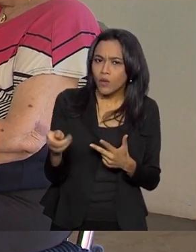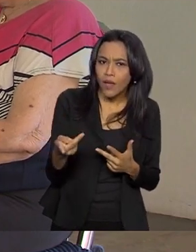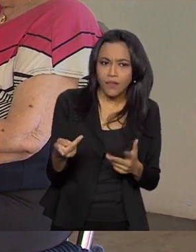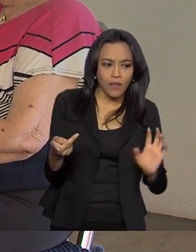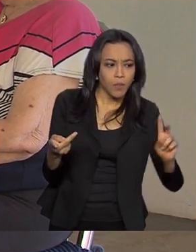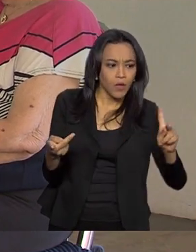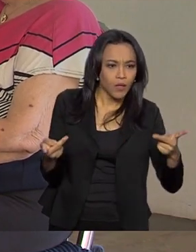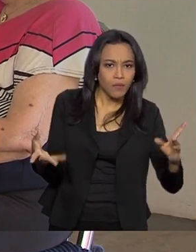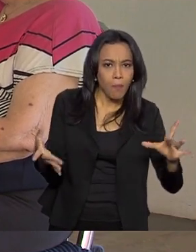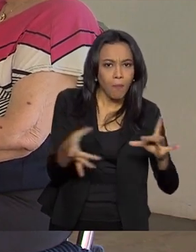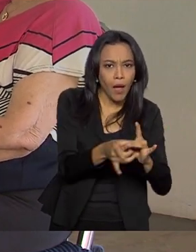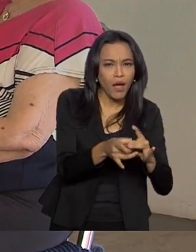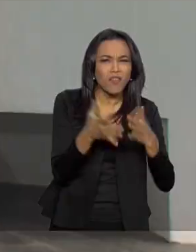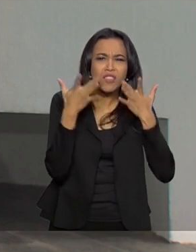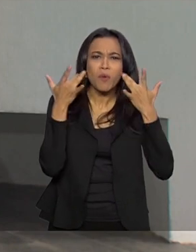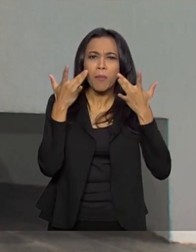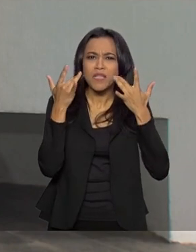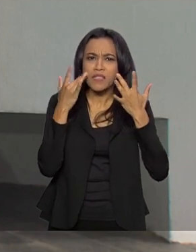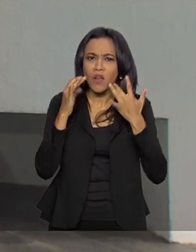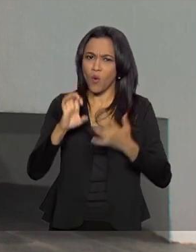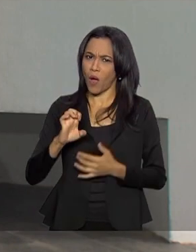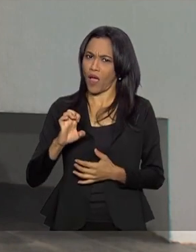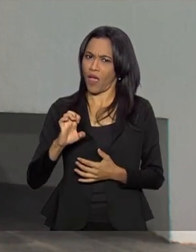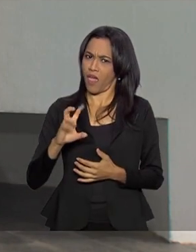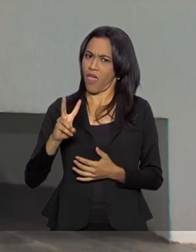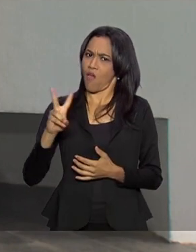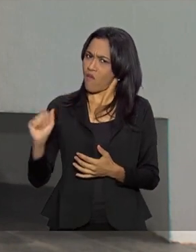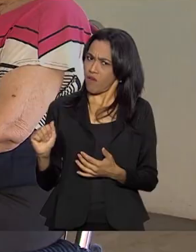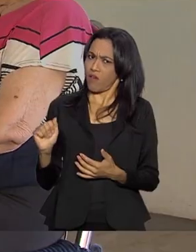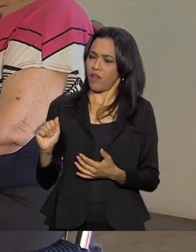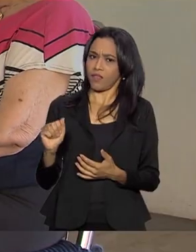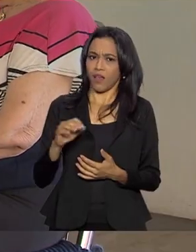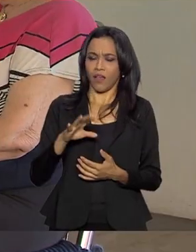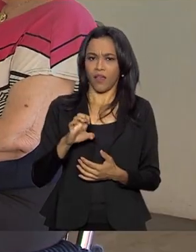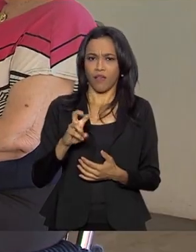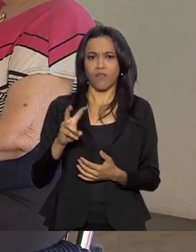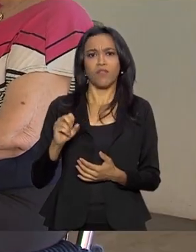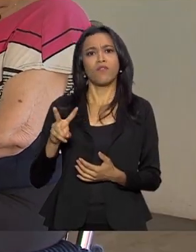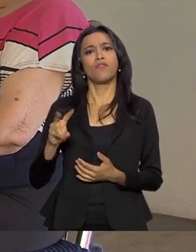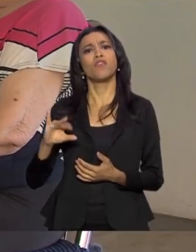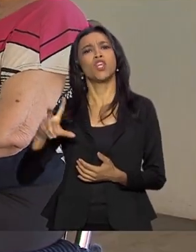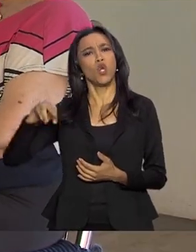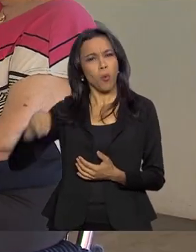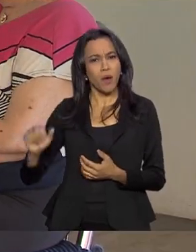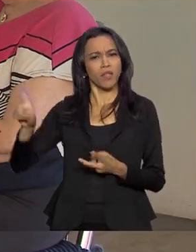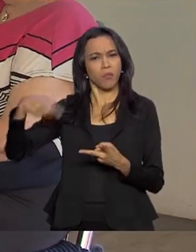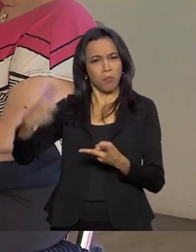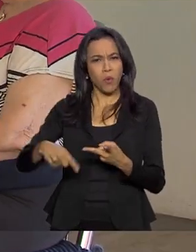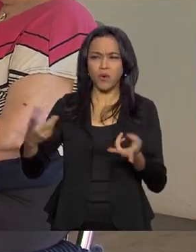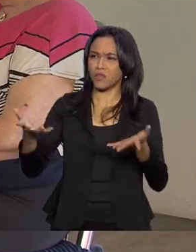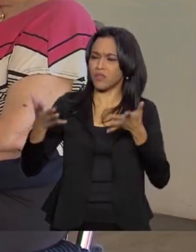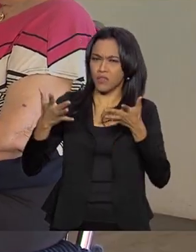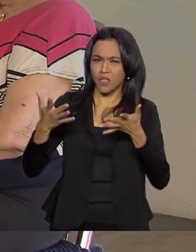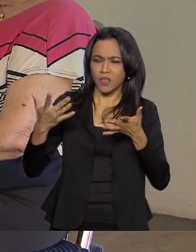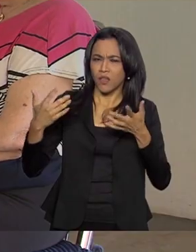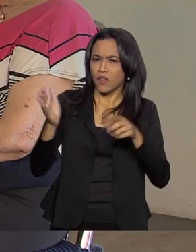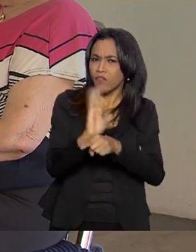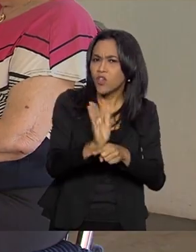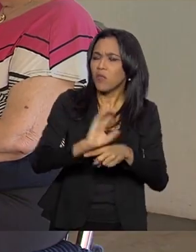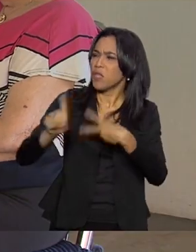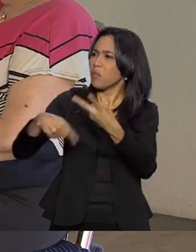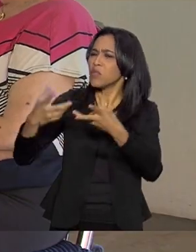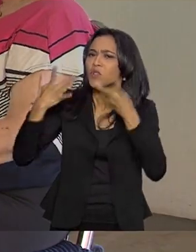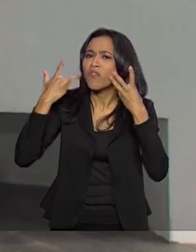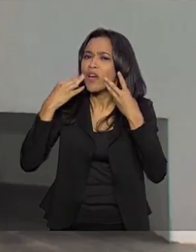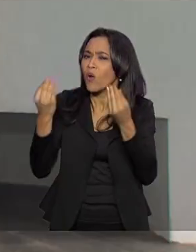você estava fazendo a peça com a Eva Vilma. Maravilha. Aí fazendo o Detetive Prédio Azul, faz novela, fala, como é que é possível? E tanta